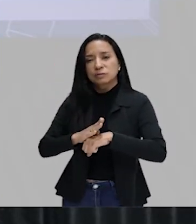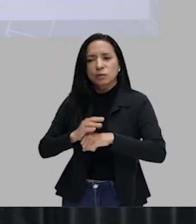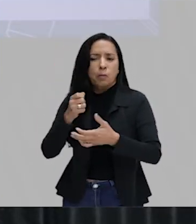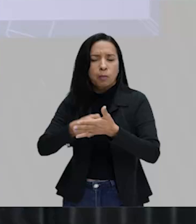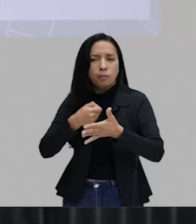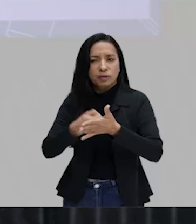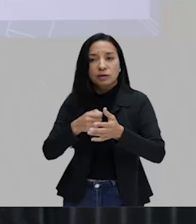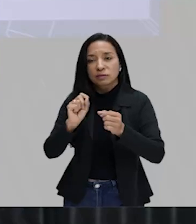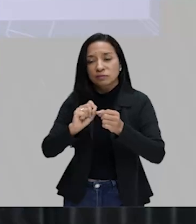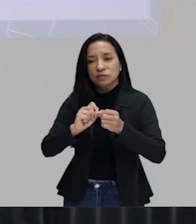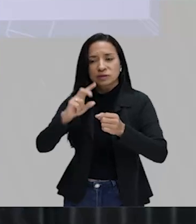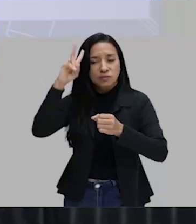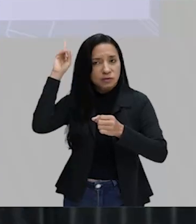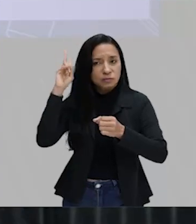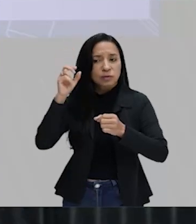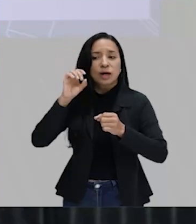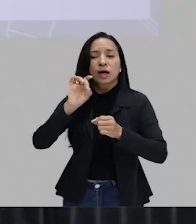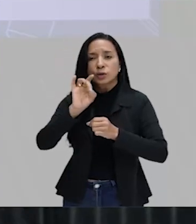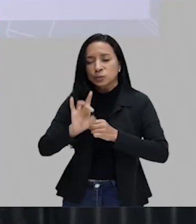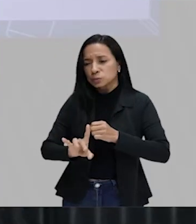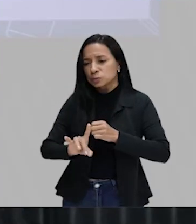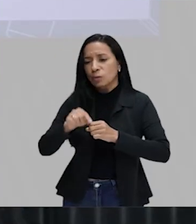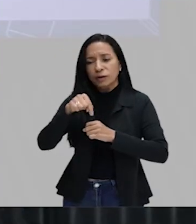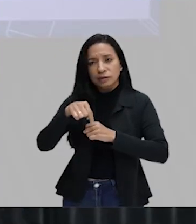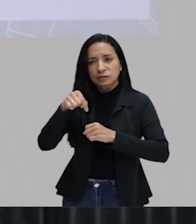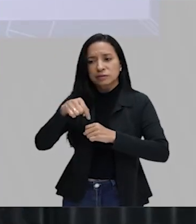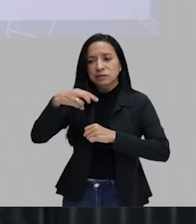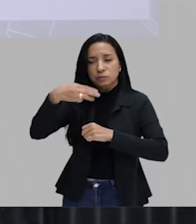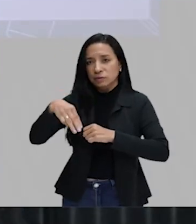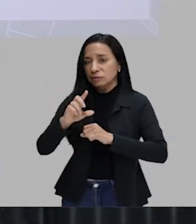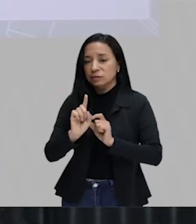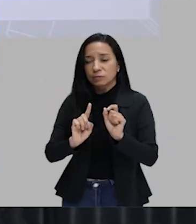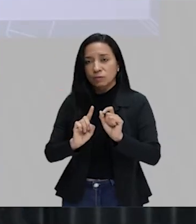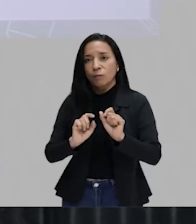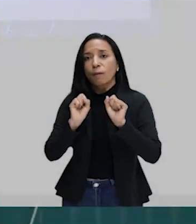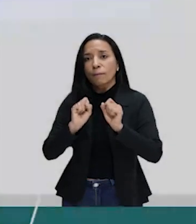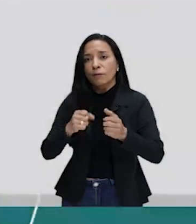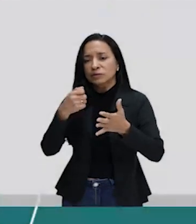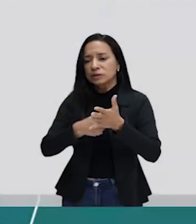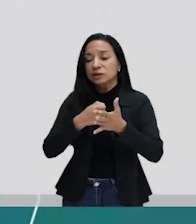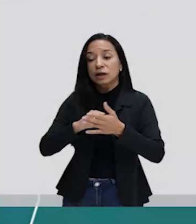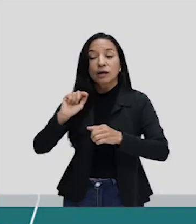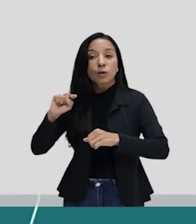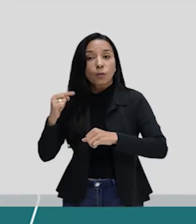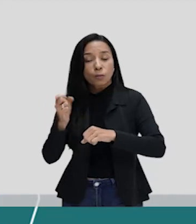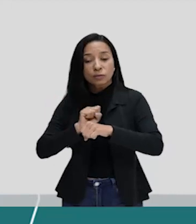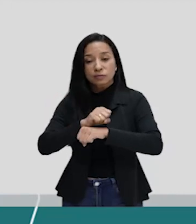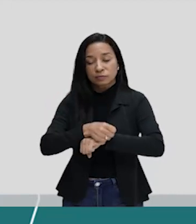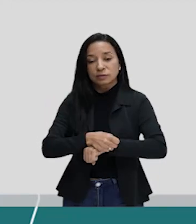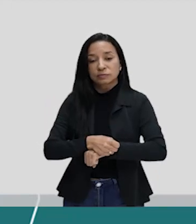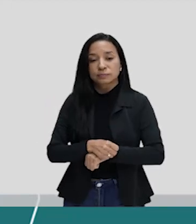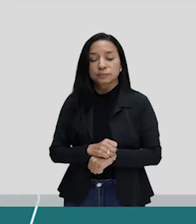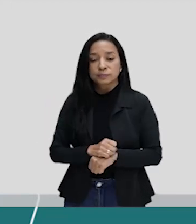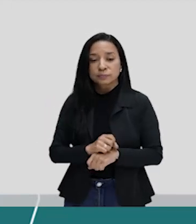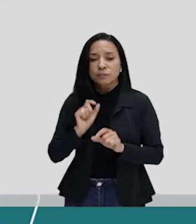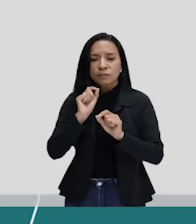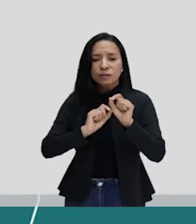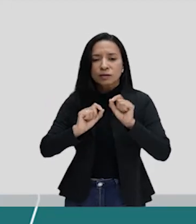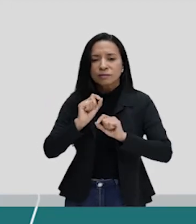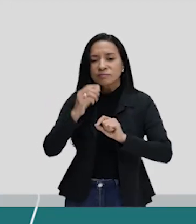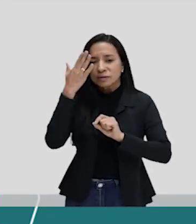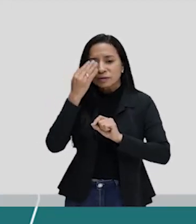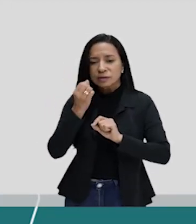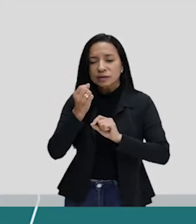pode tentar um vestibular em uma outra faculdade. Quem sabe exatamente onde quer chegar, como